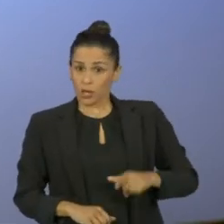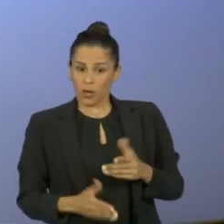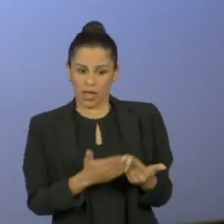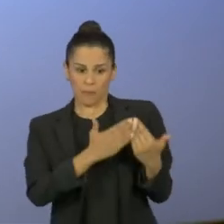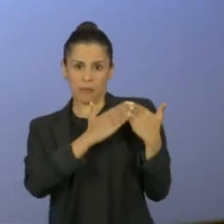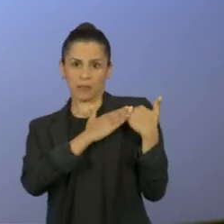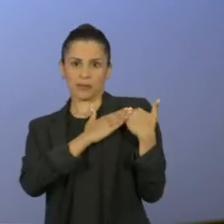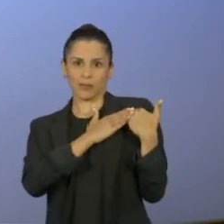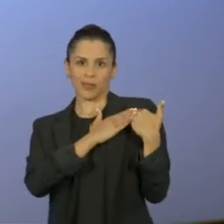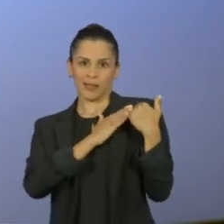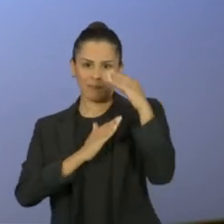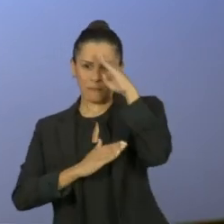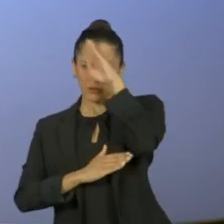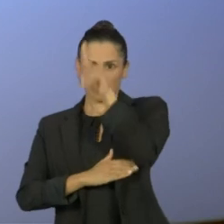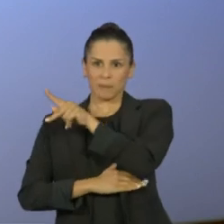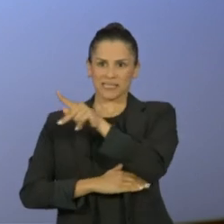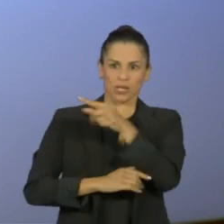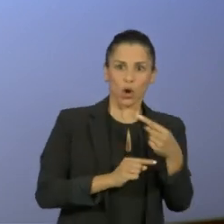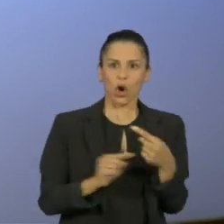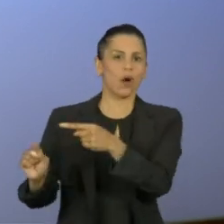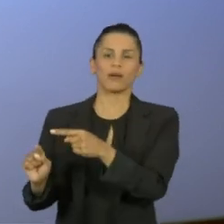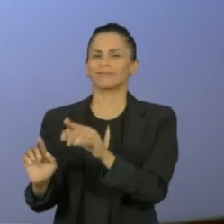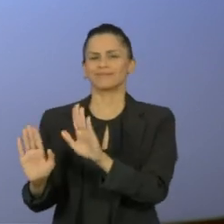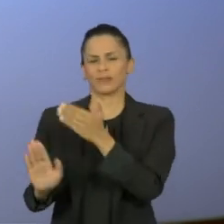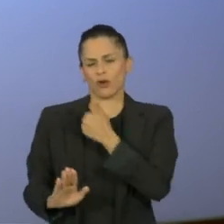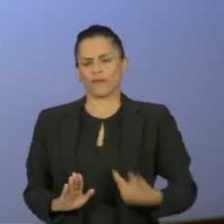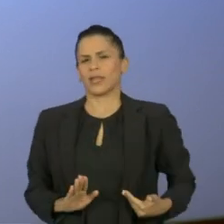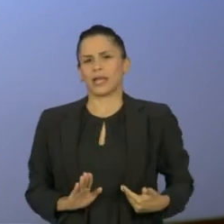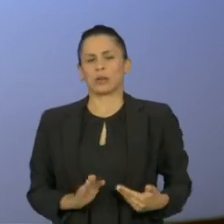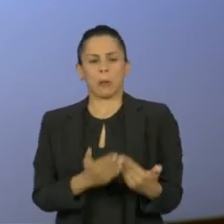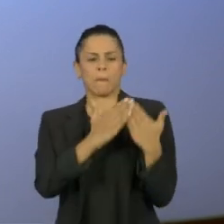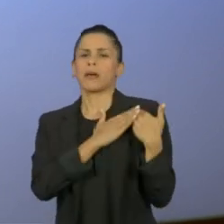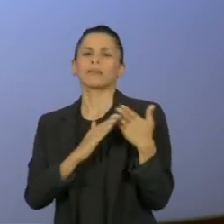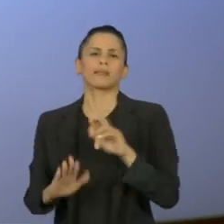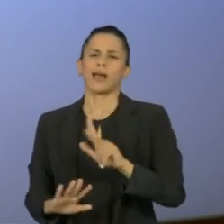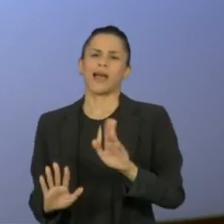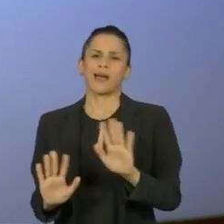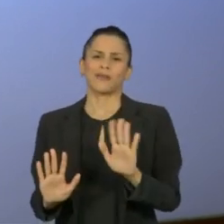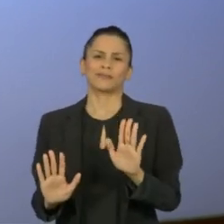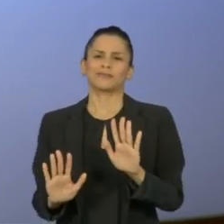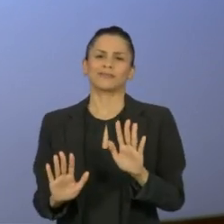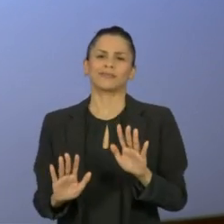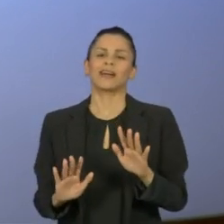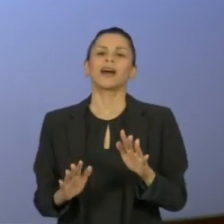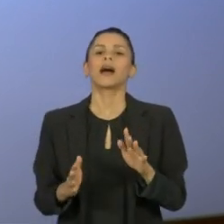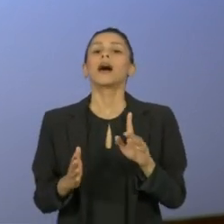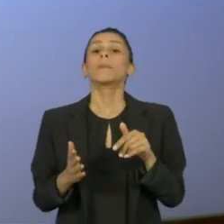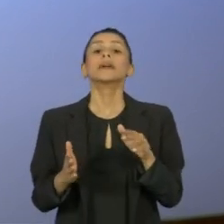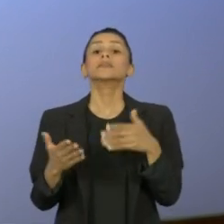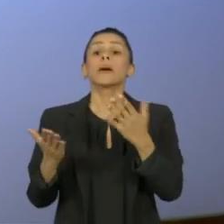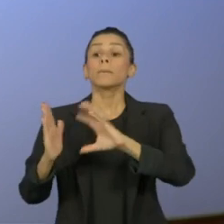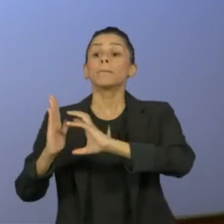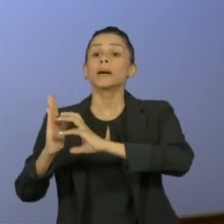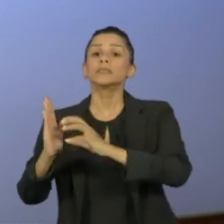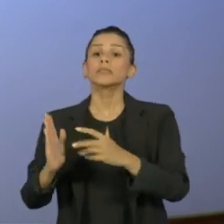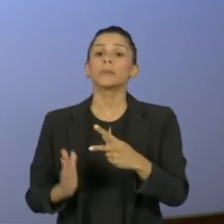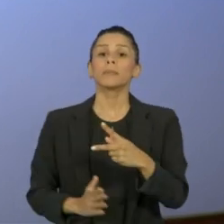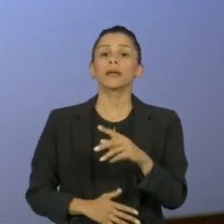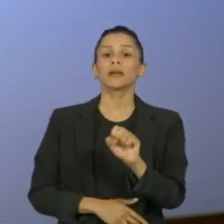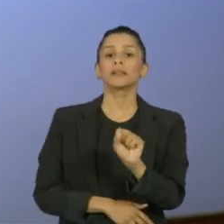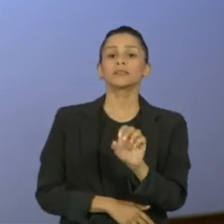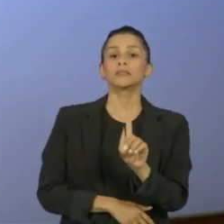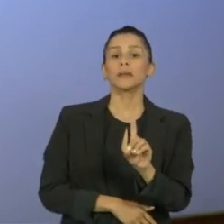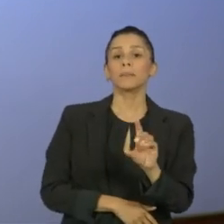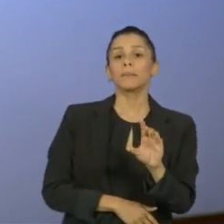ao presidente, fazer oposição, não é função de governadores. Qual é a função do PSDB, o seu partido? É fazer oposição ao governo? Um